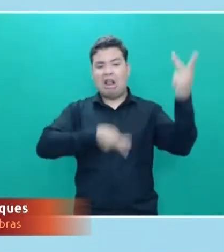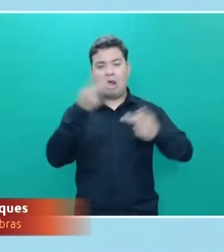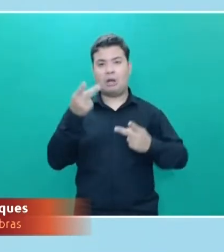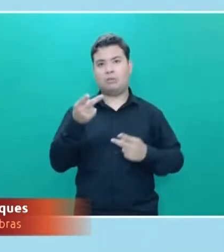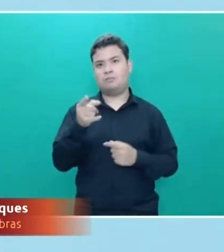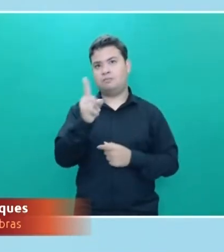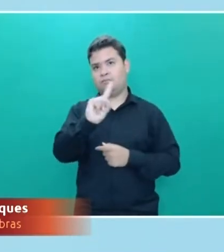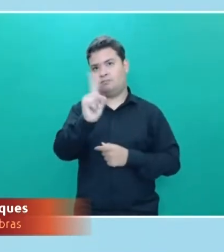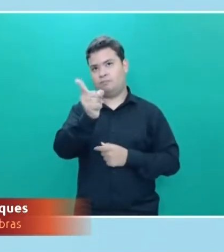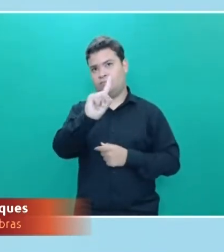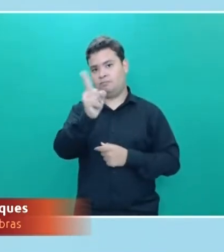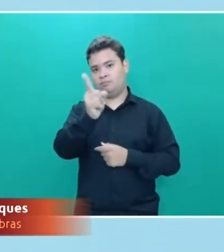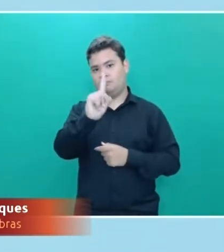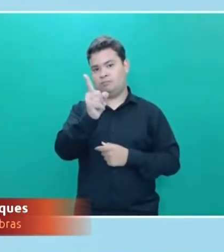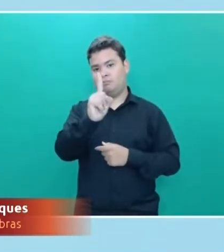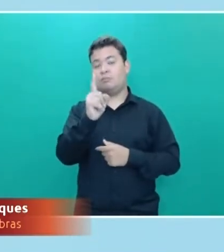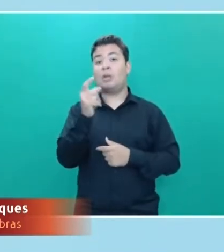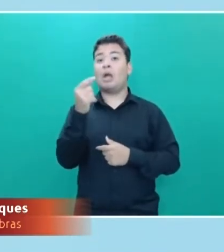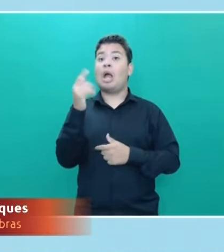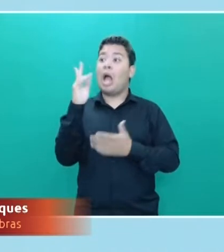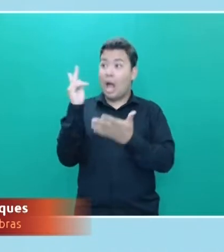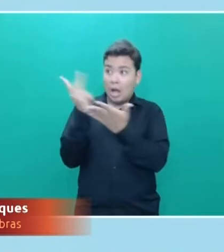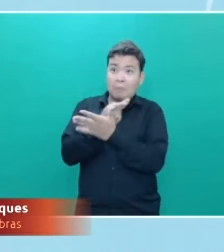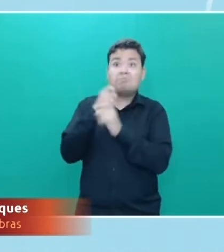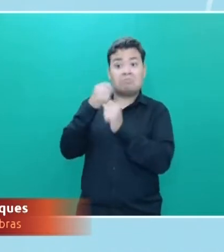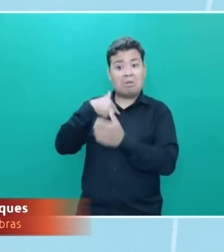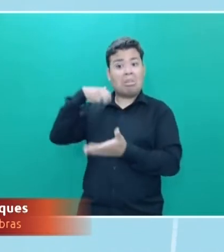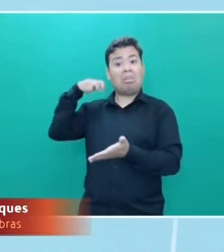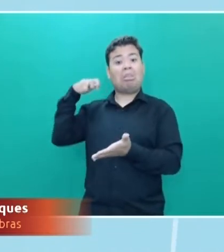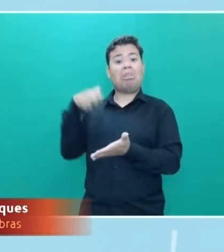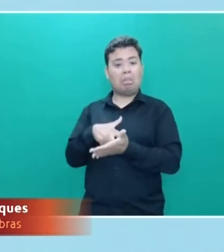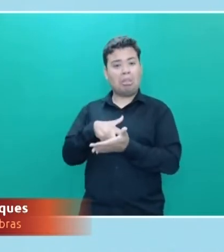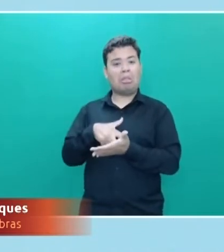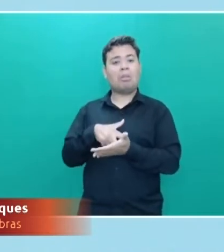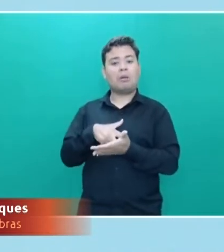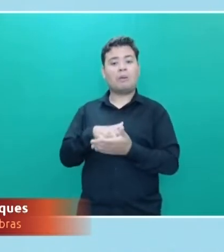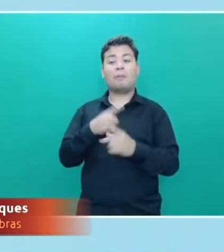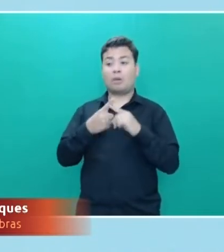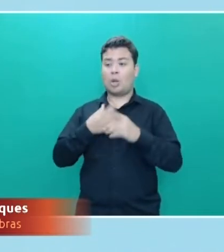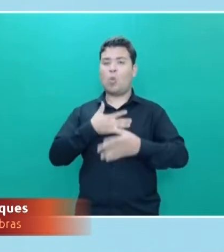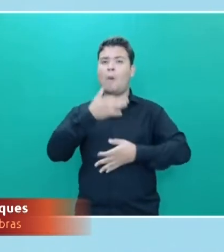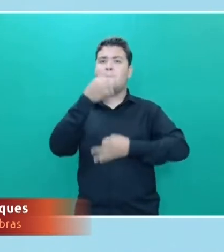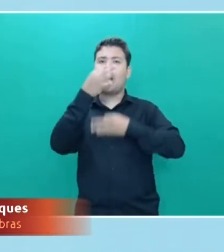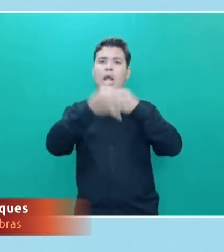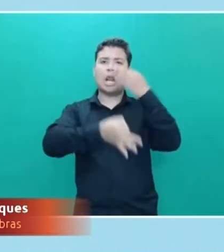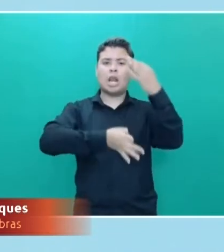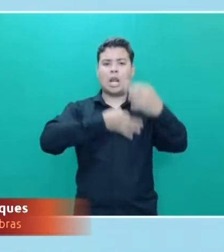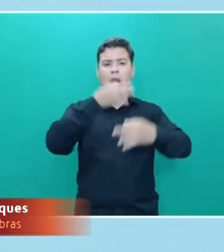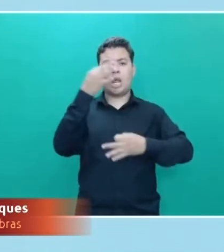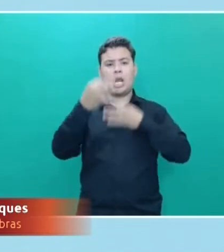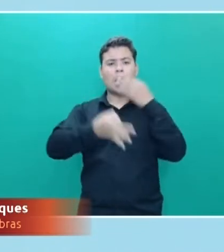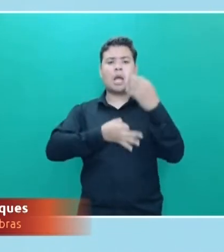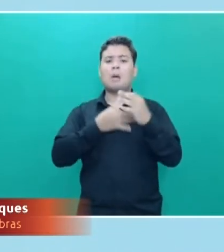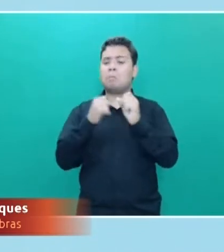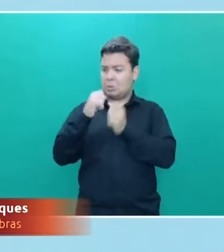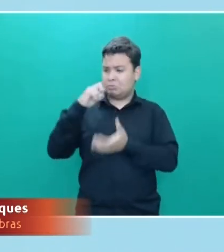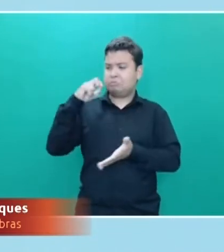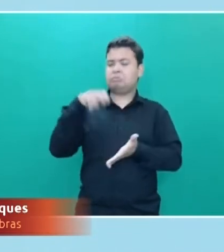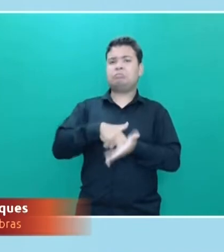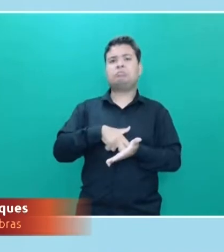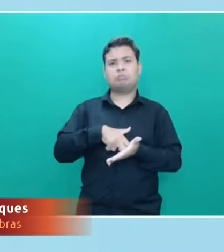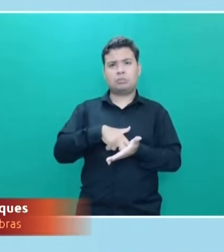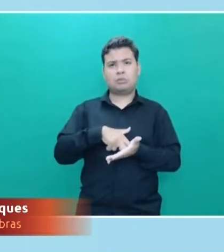posso sim ser penalizado pelas opiniões que eu venha a proferir que vier a